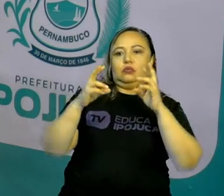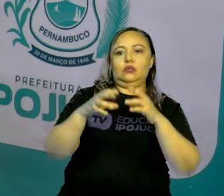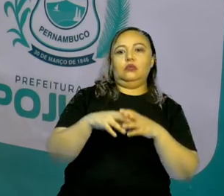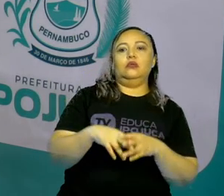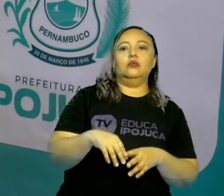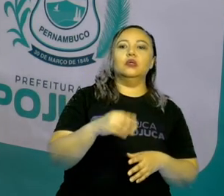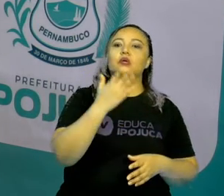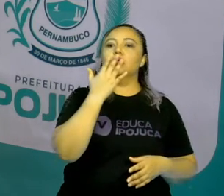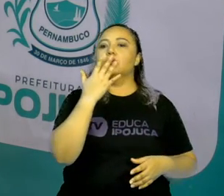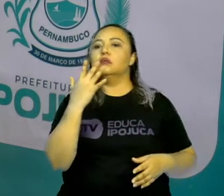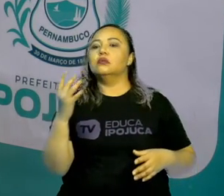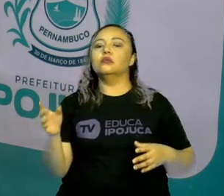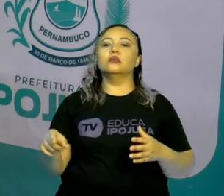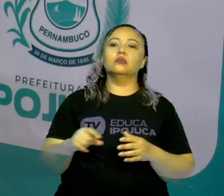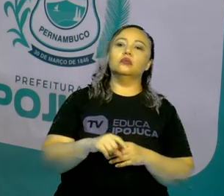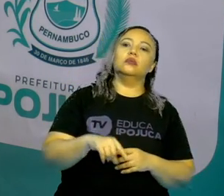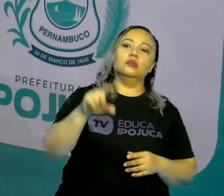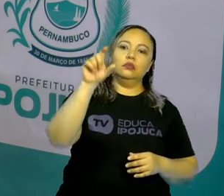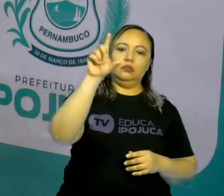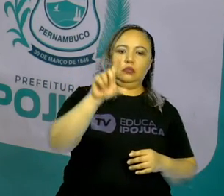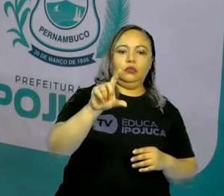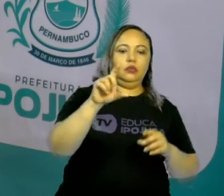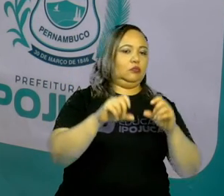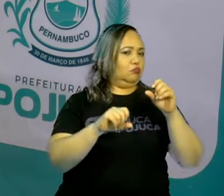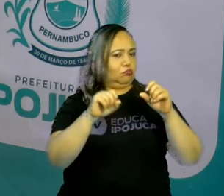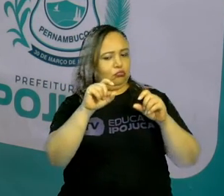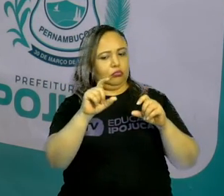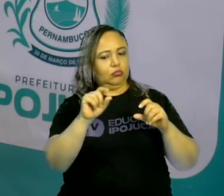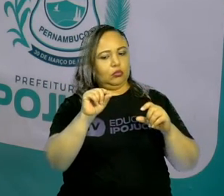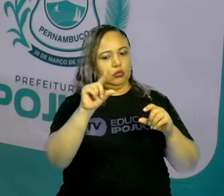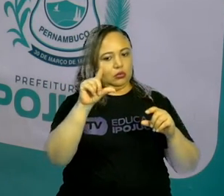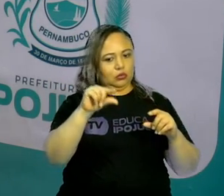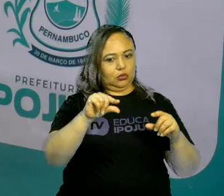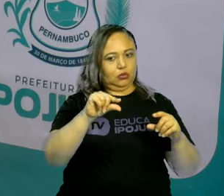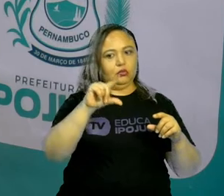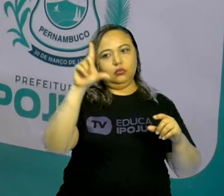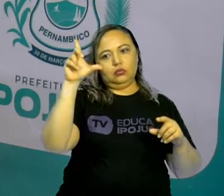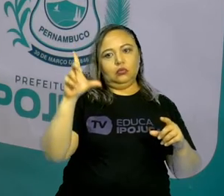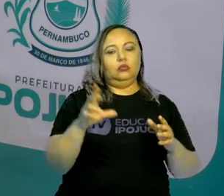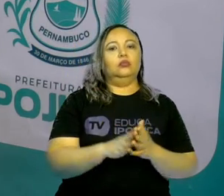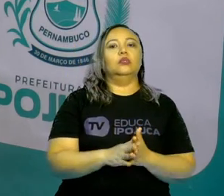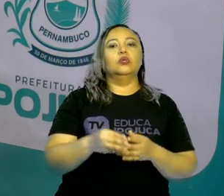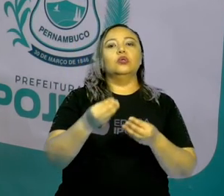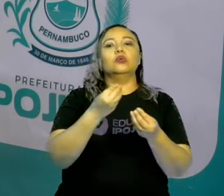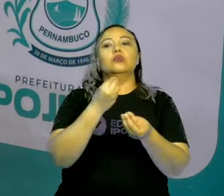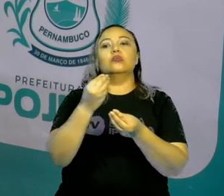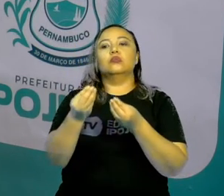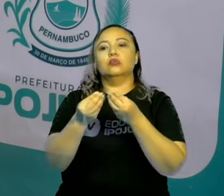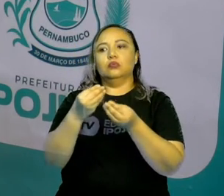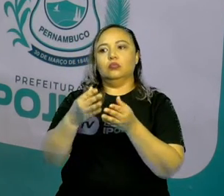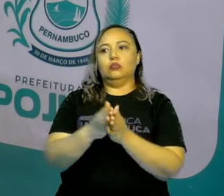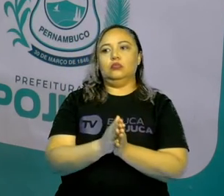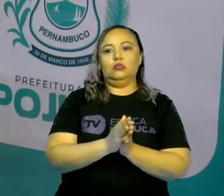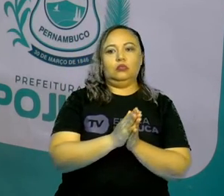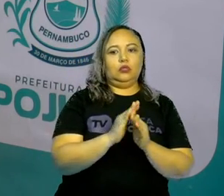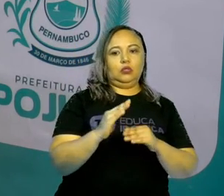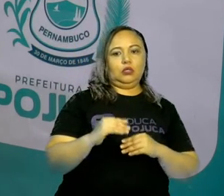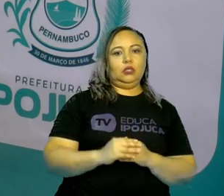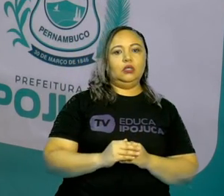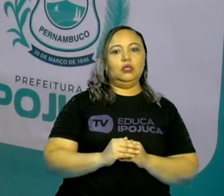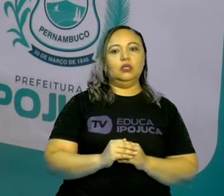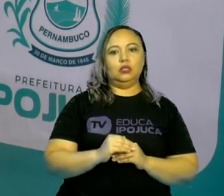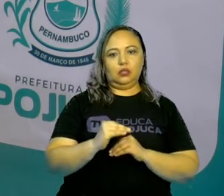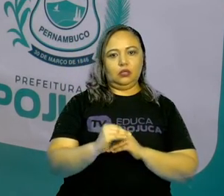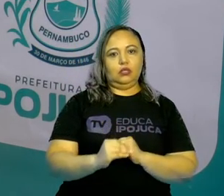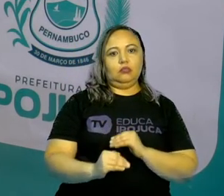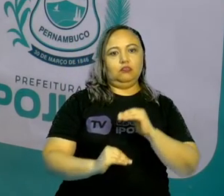colorido, se ele é grande. Tá certo? E como é que ele se reproduz. Mas você pode observar qualquer animal.